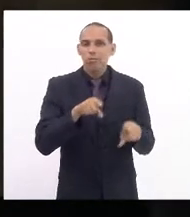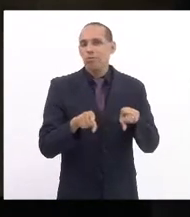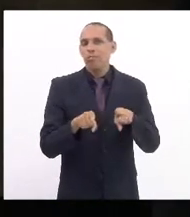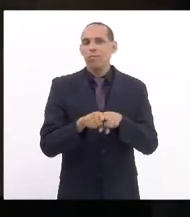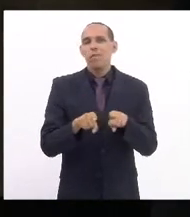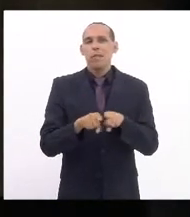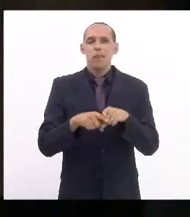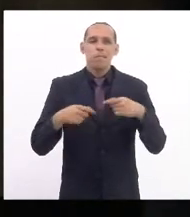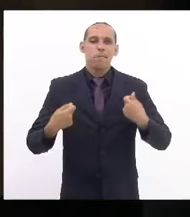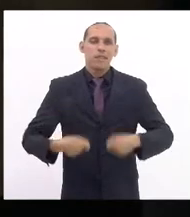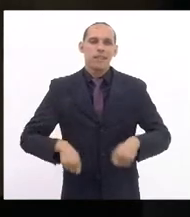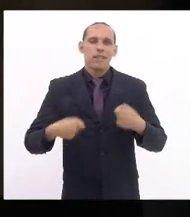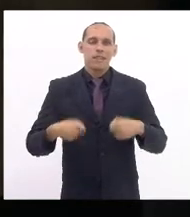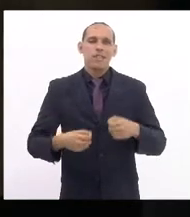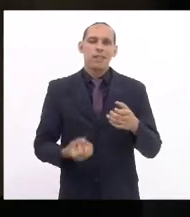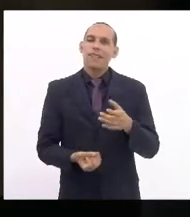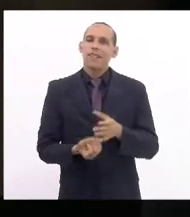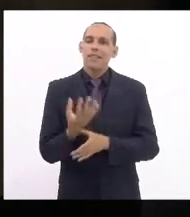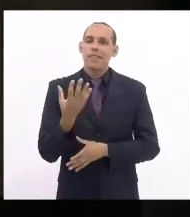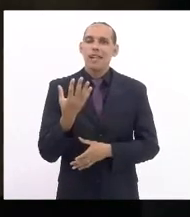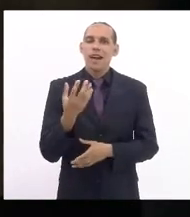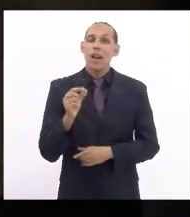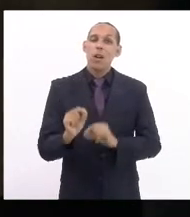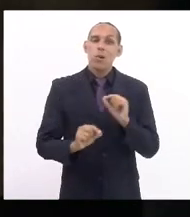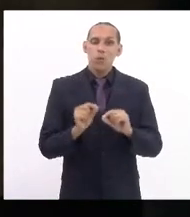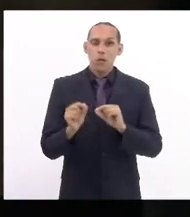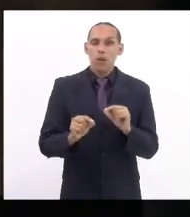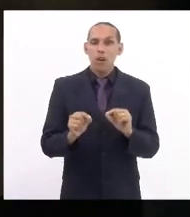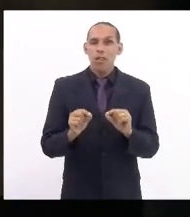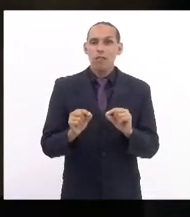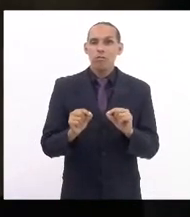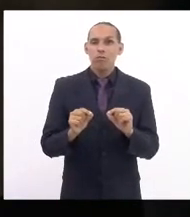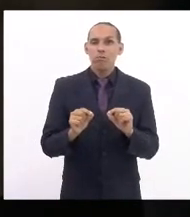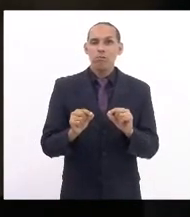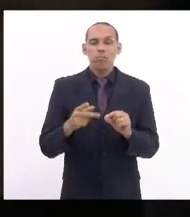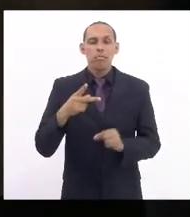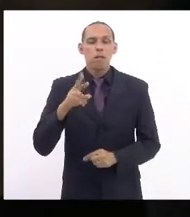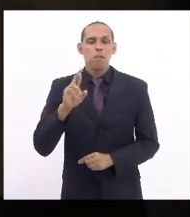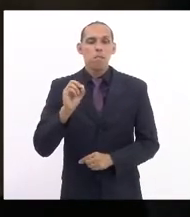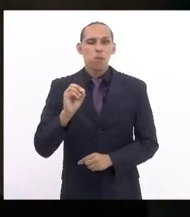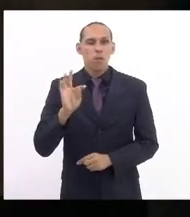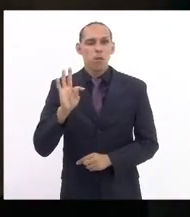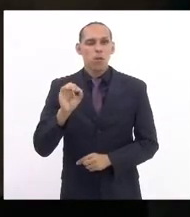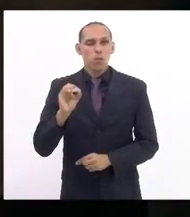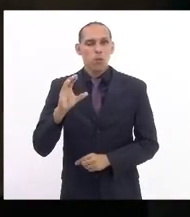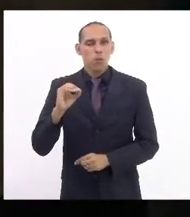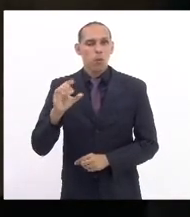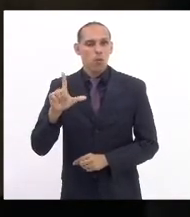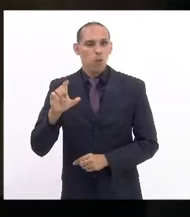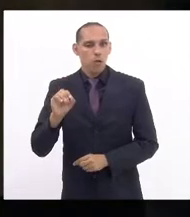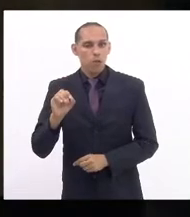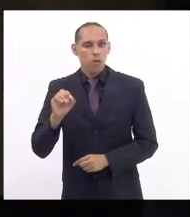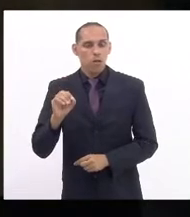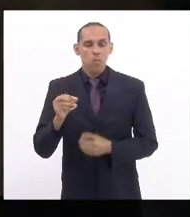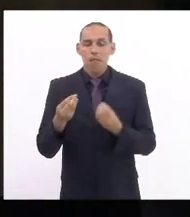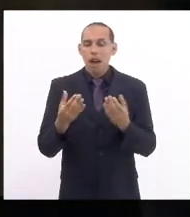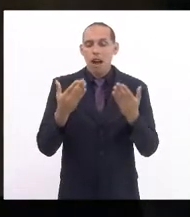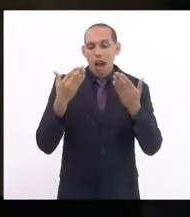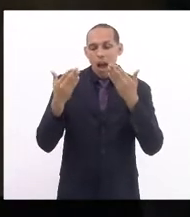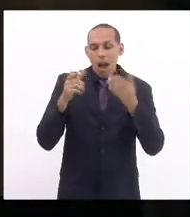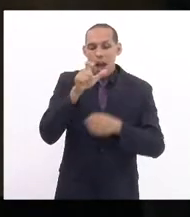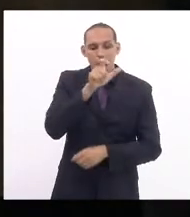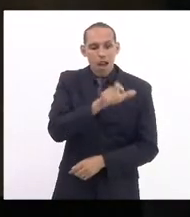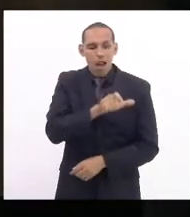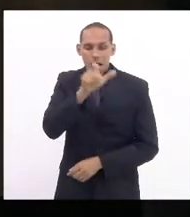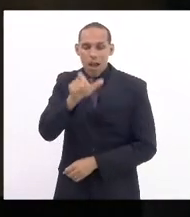é necessário a criação de um protocolo de atendimento para os idosos em